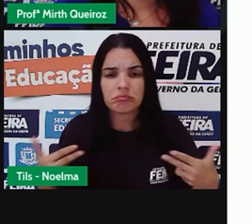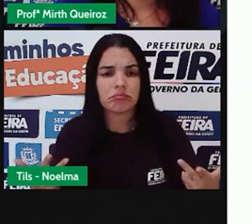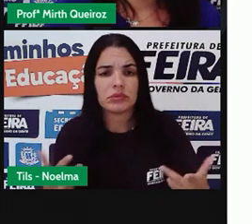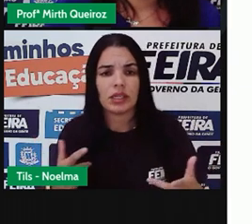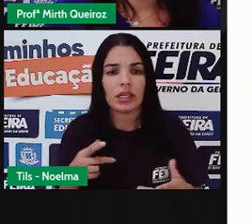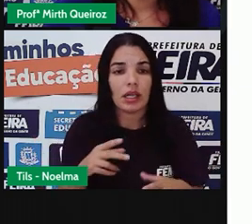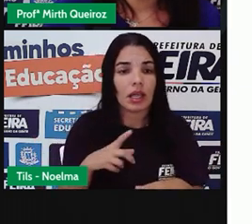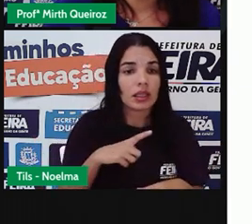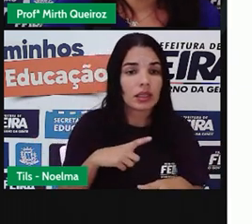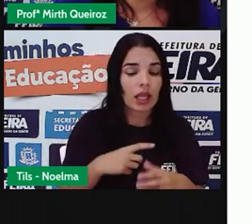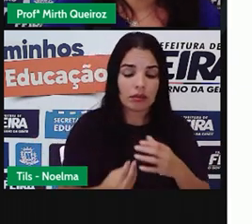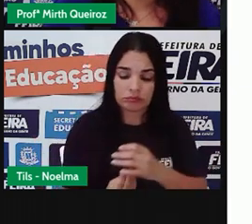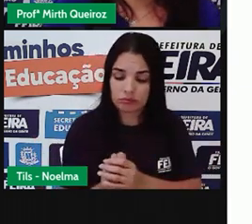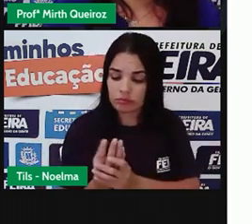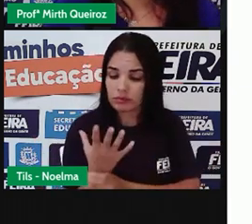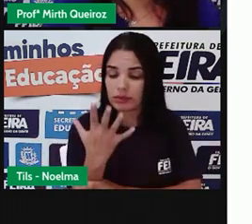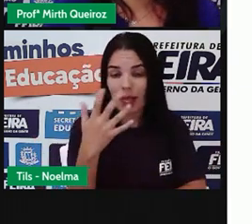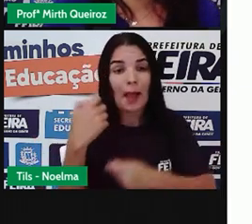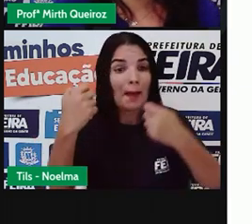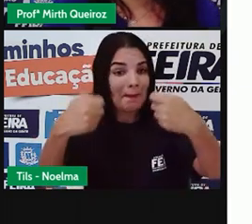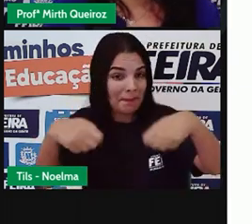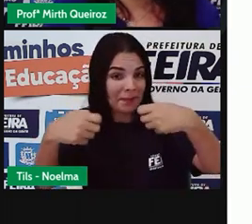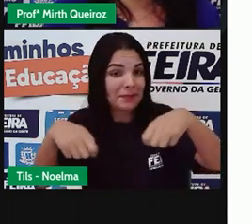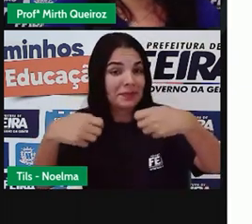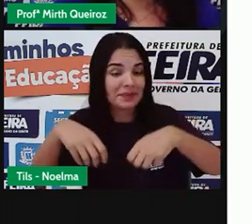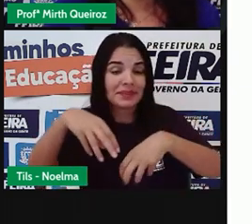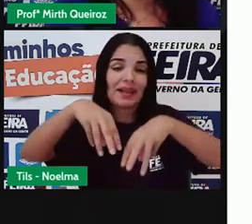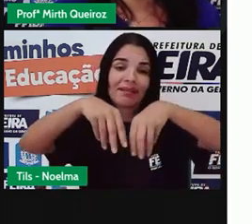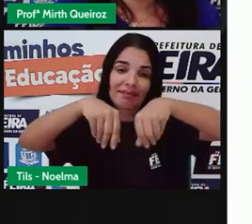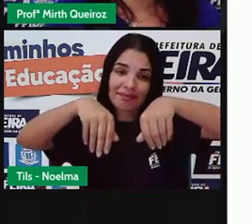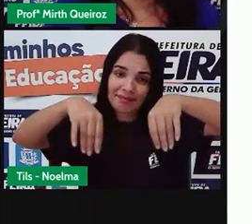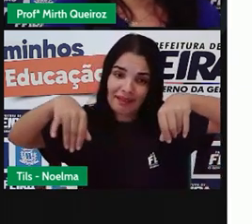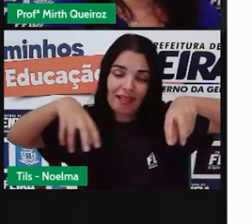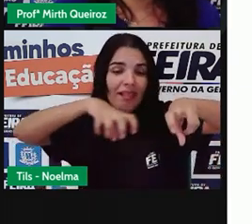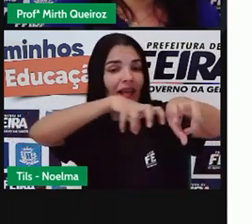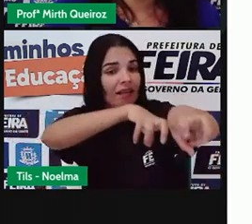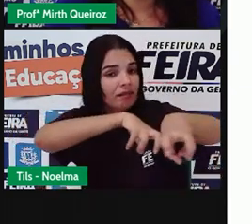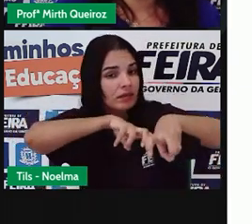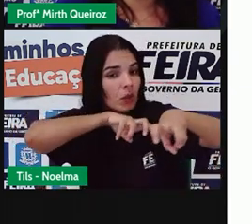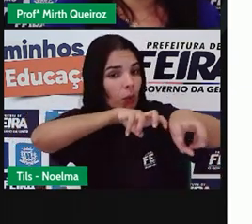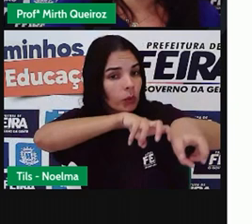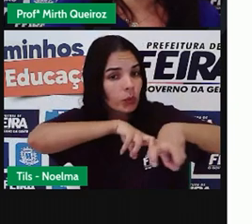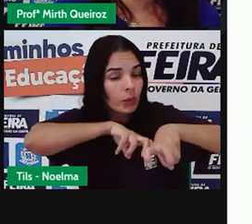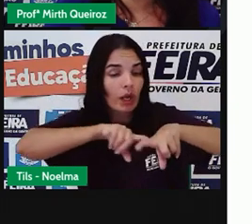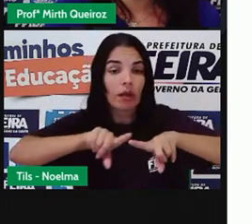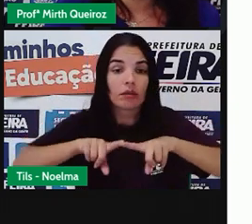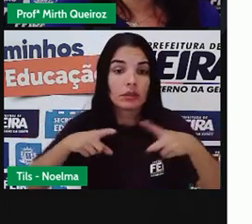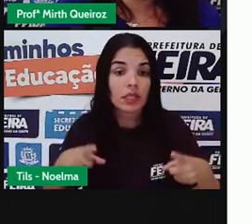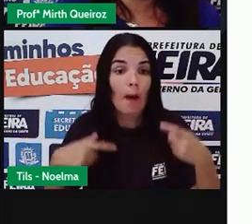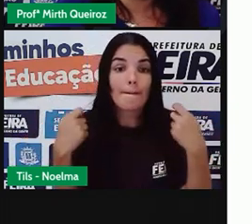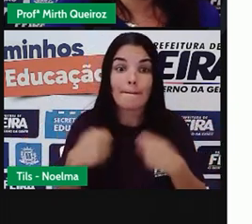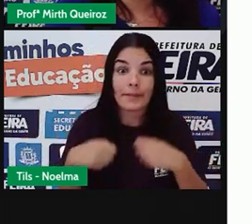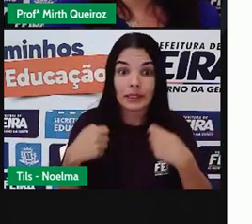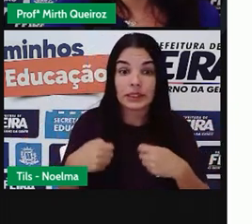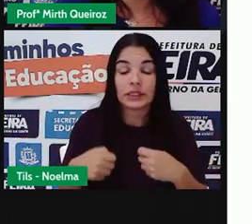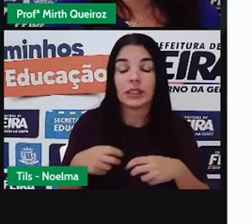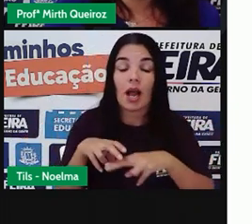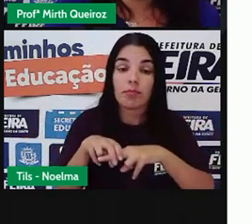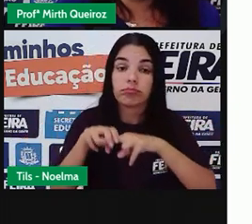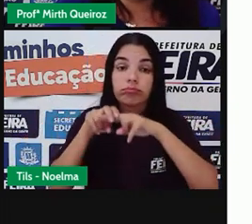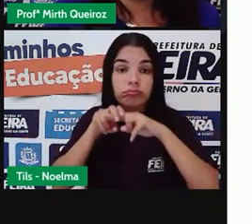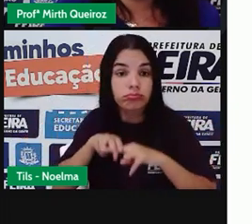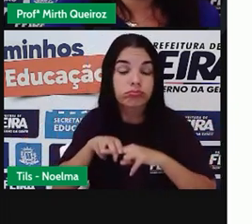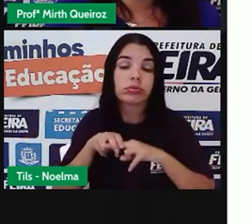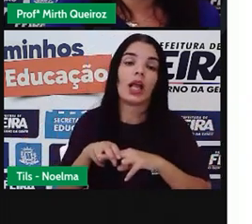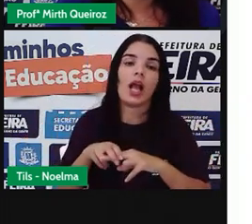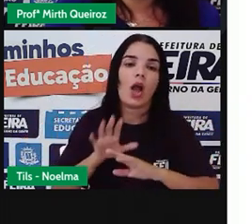Que são obtidos aí a partir da plantação. E por isso a gente precisa cuidar do solo. A gente